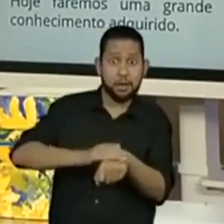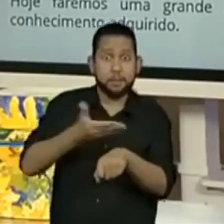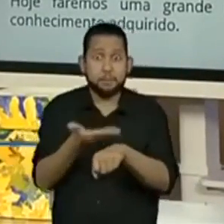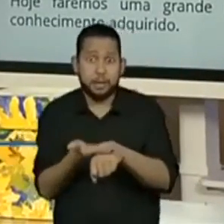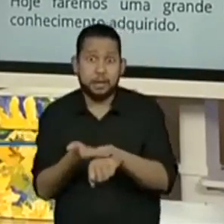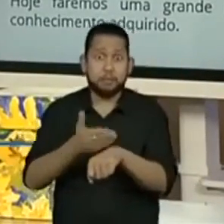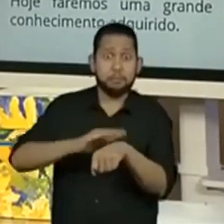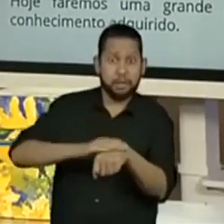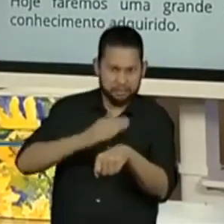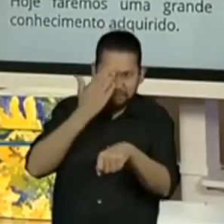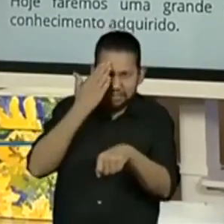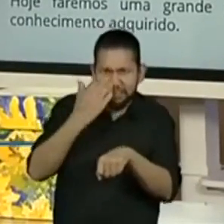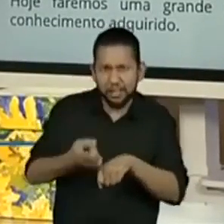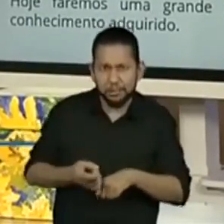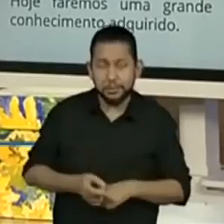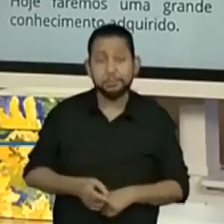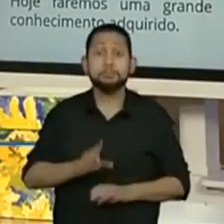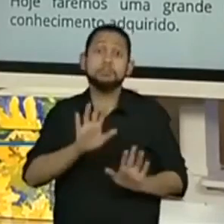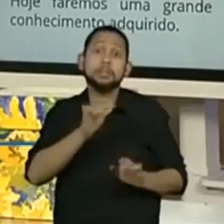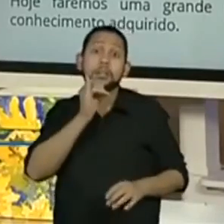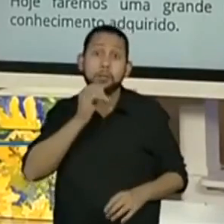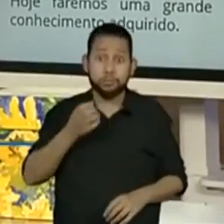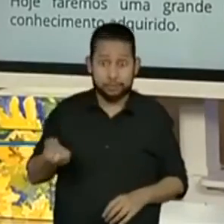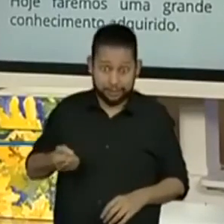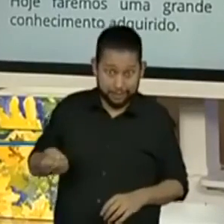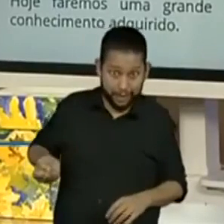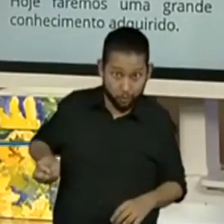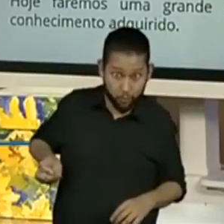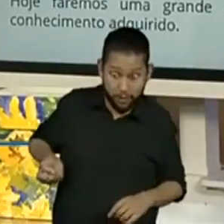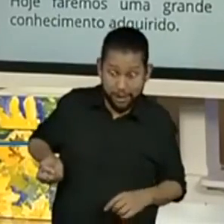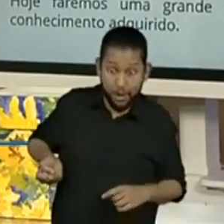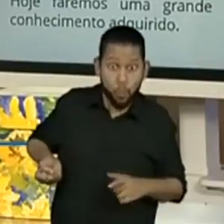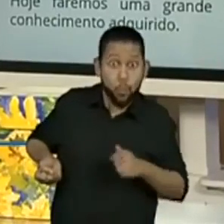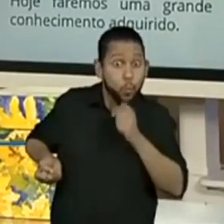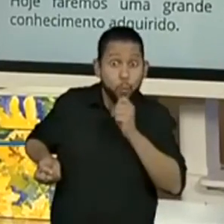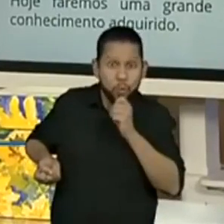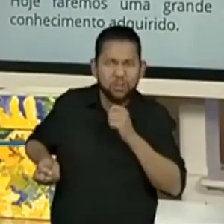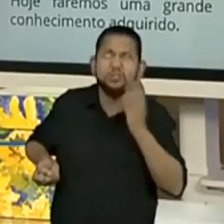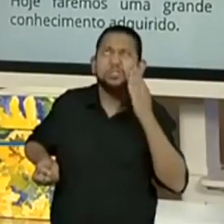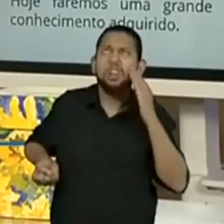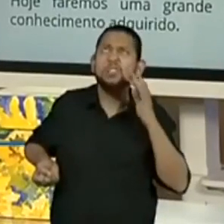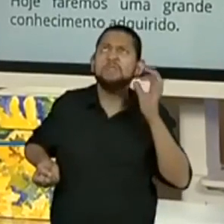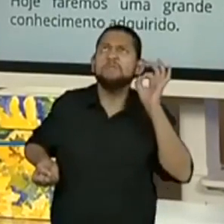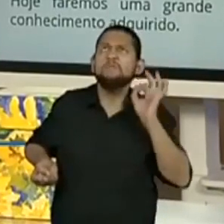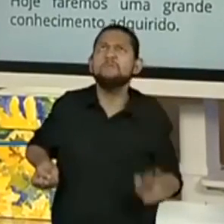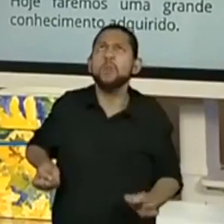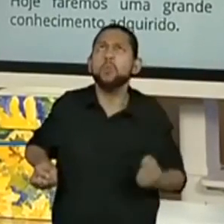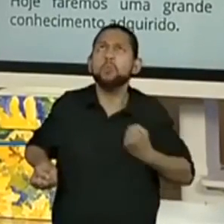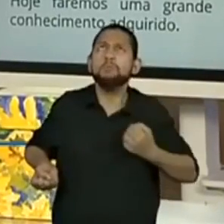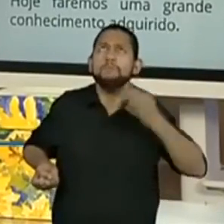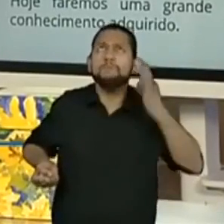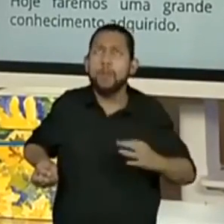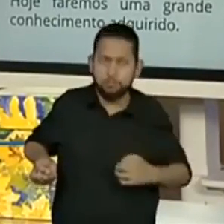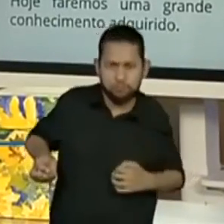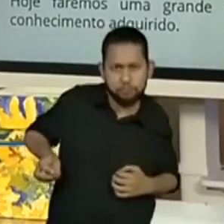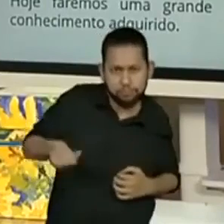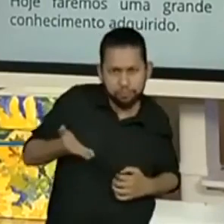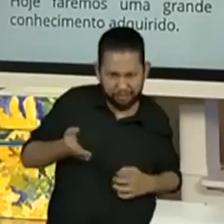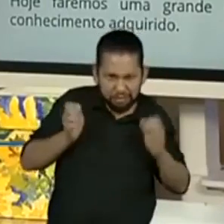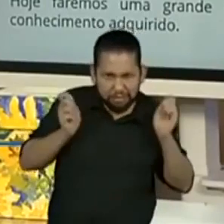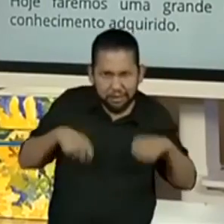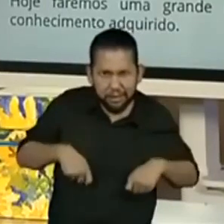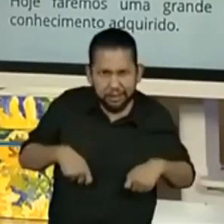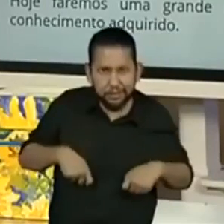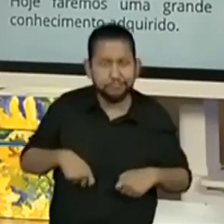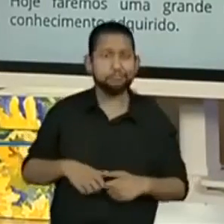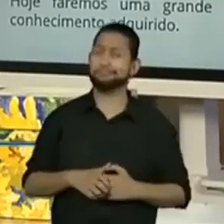Não dá. No jogo do dado, dá pra saber, dá pra eu prever qual é a face que vai estar por cima? Não.